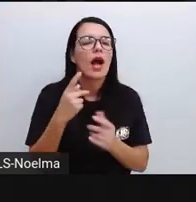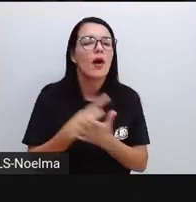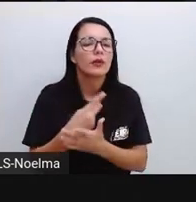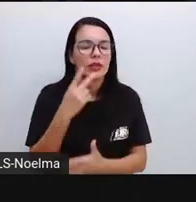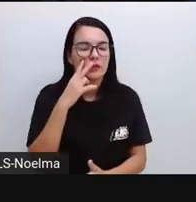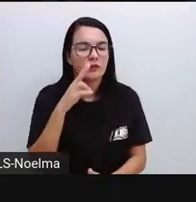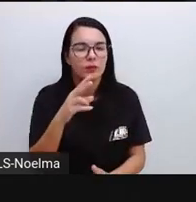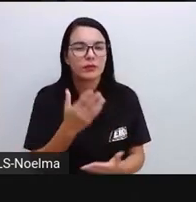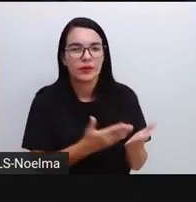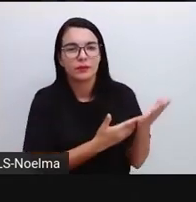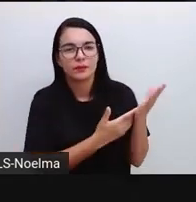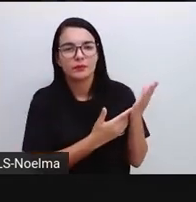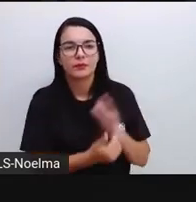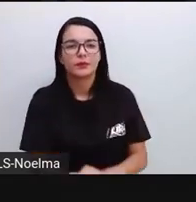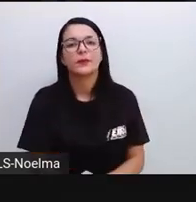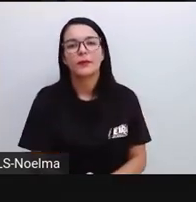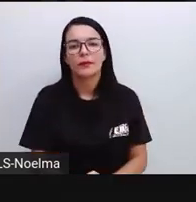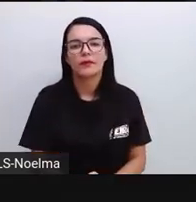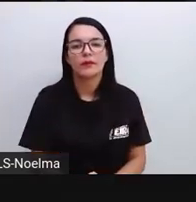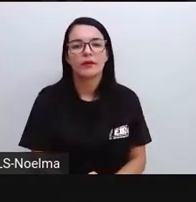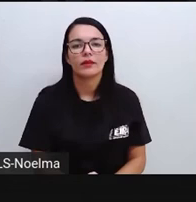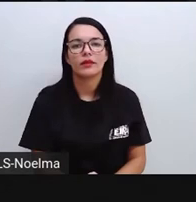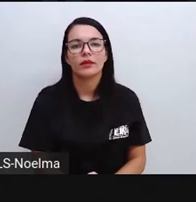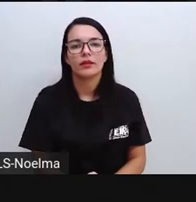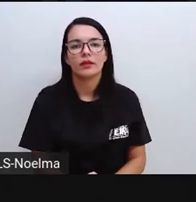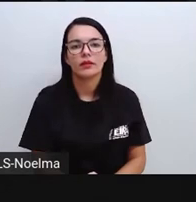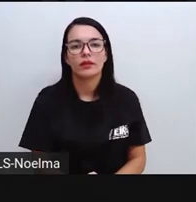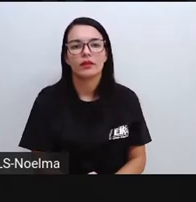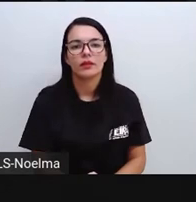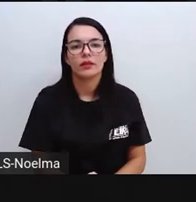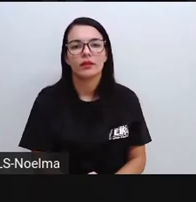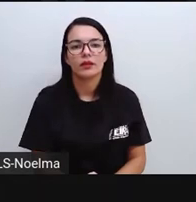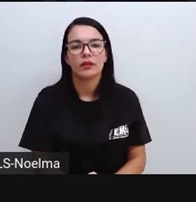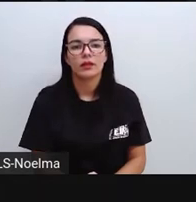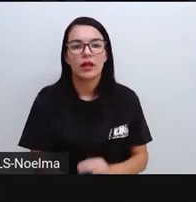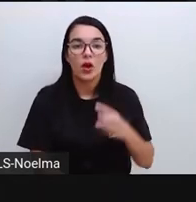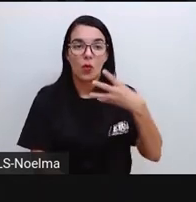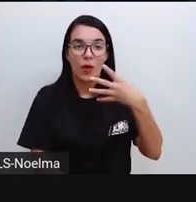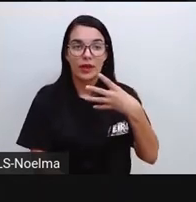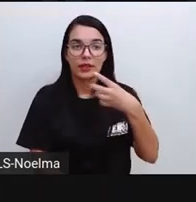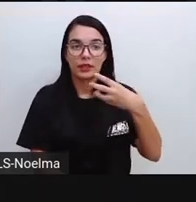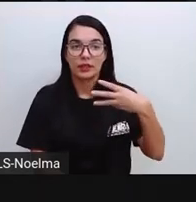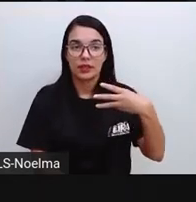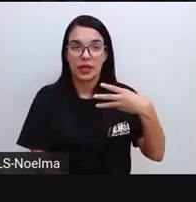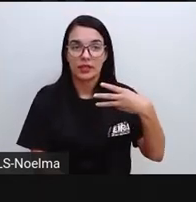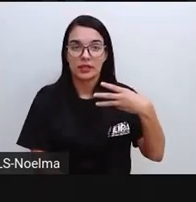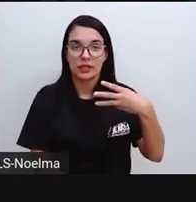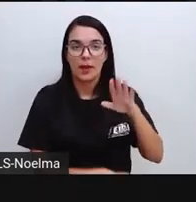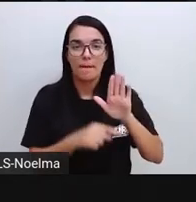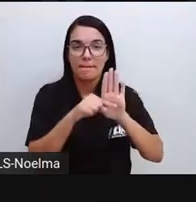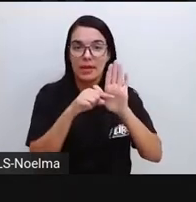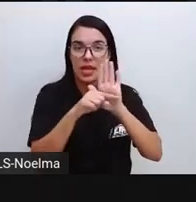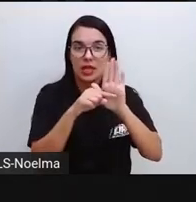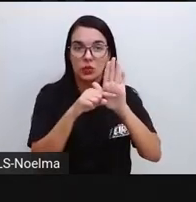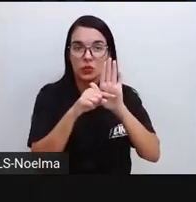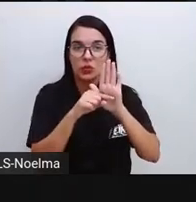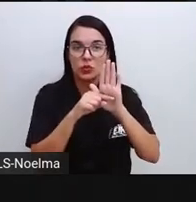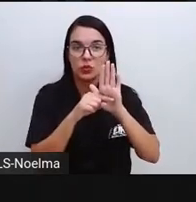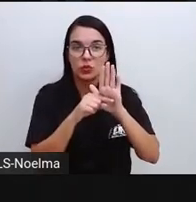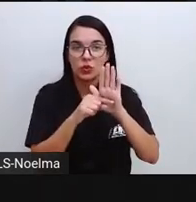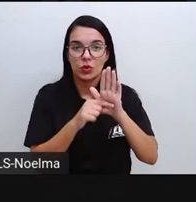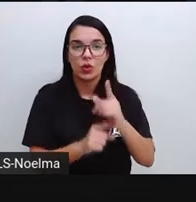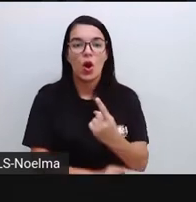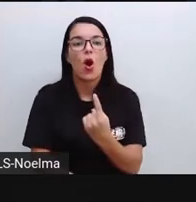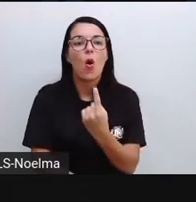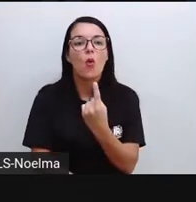Vamos fazer isso? Vamos digitar 43, menos, ou a